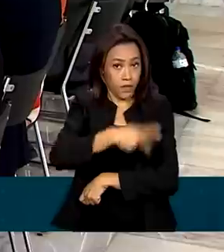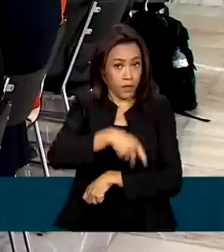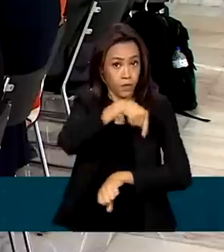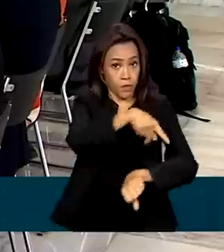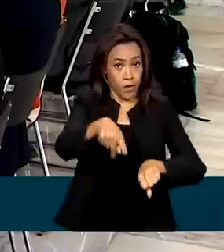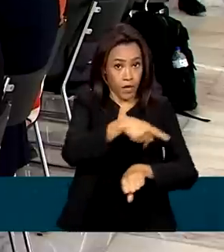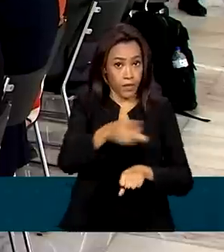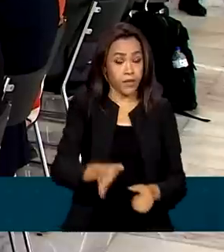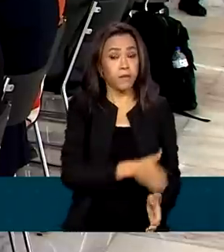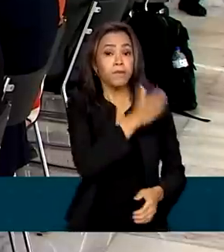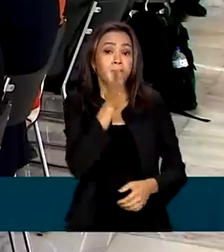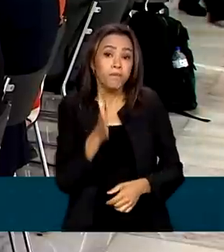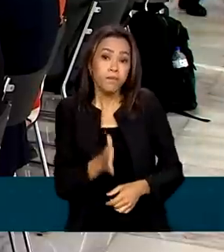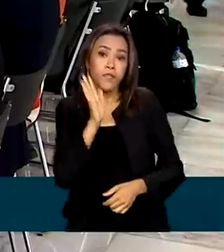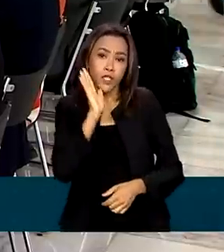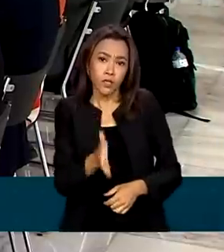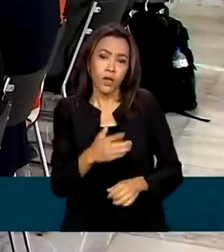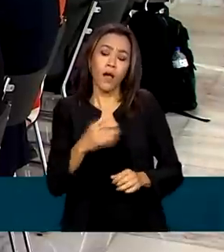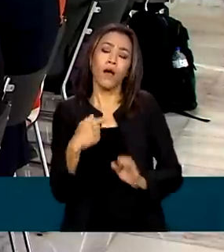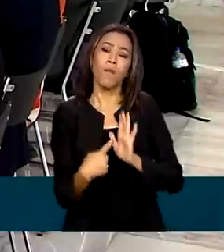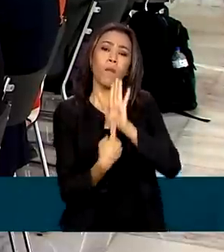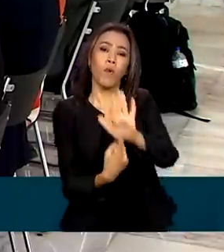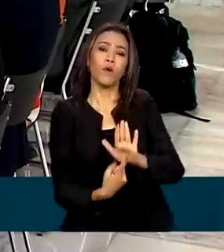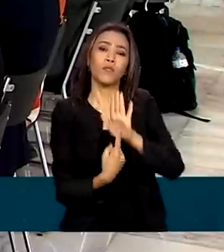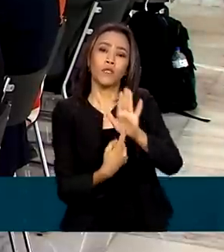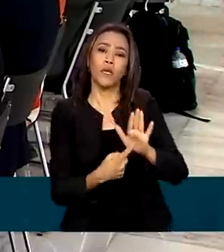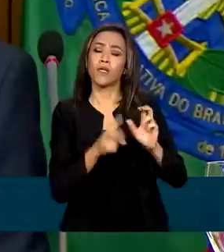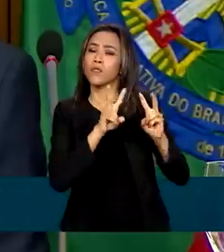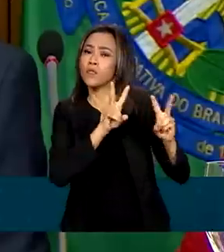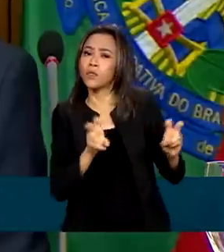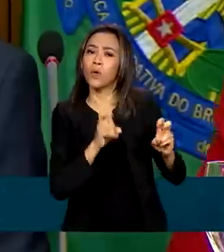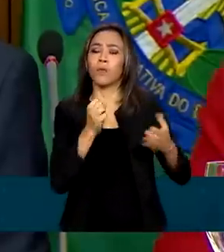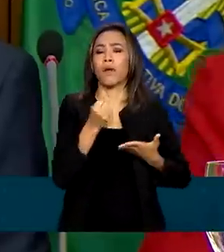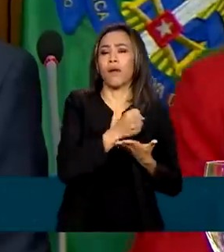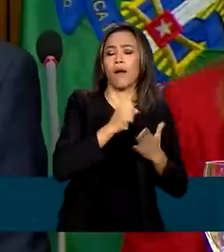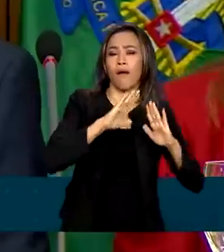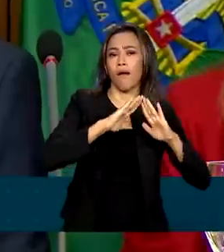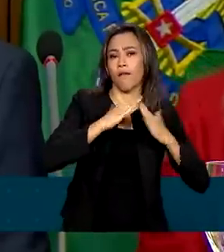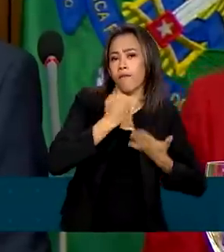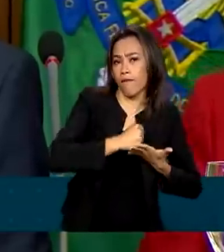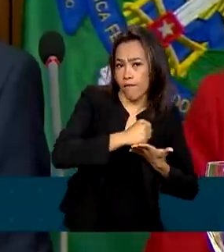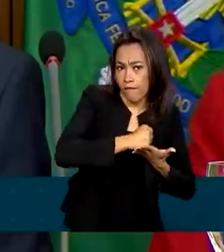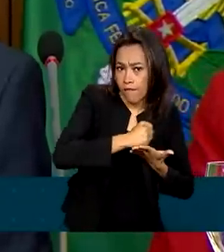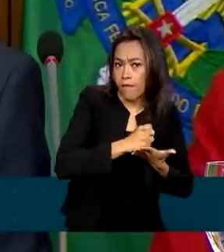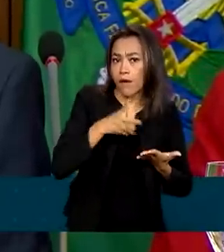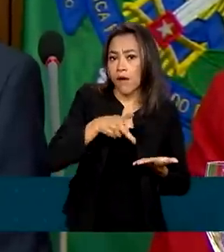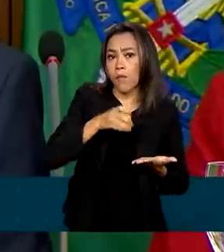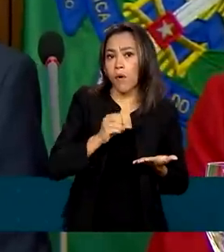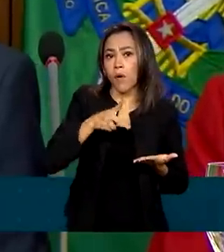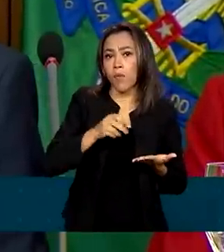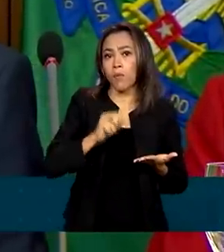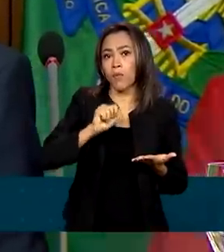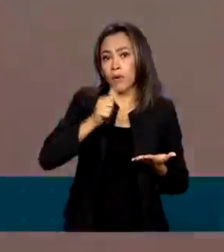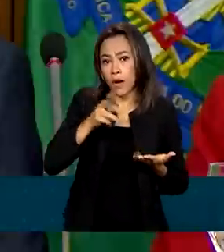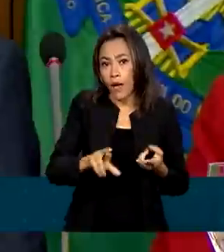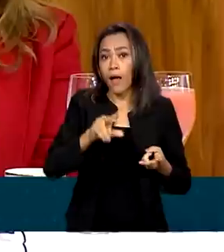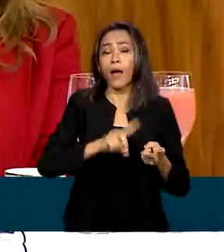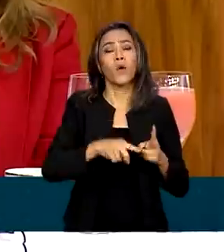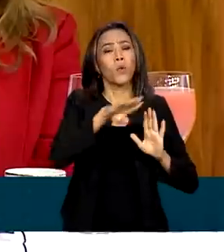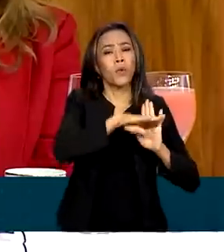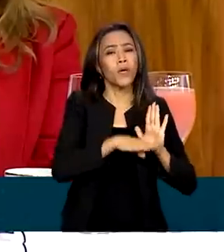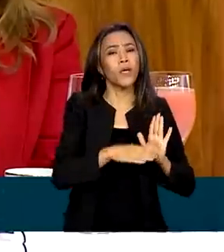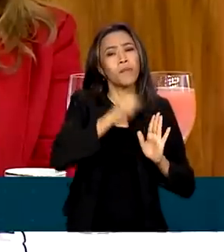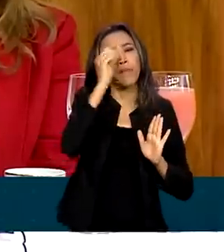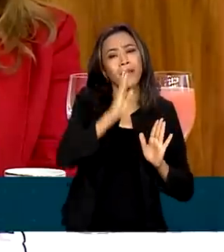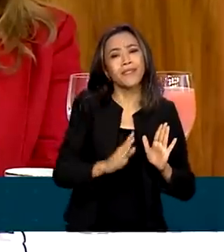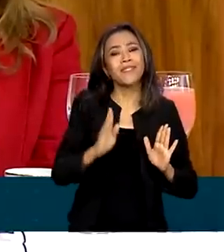Nós já podemos apresentar a recuperação da farmácia popular. Nós já podemos apresentar de volta o programa Brasil Sorridente. A